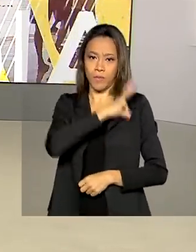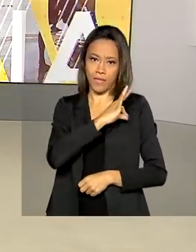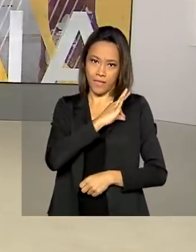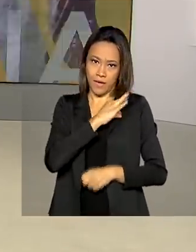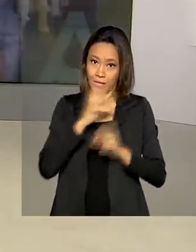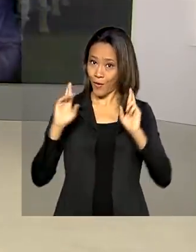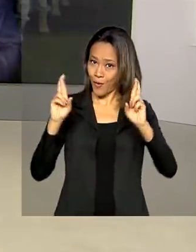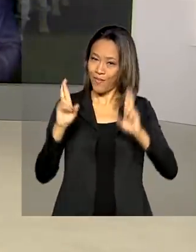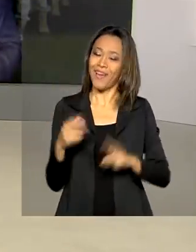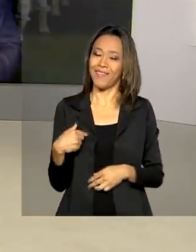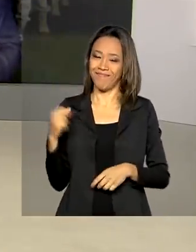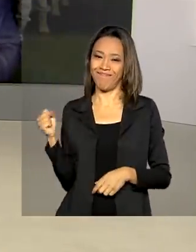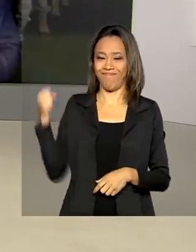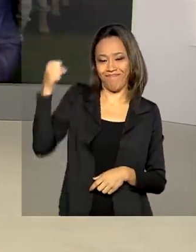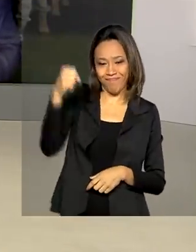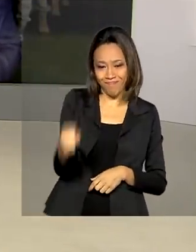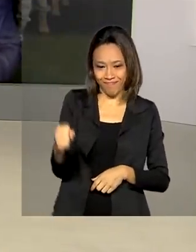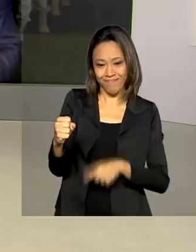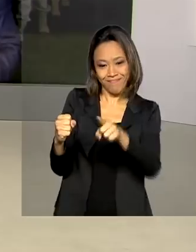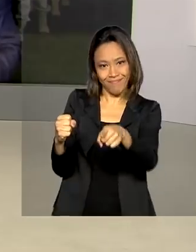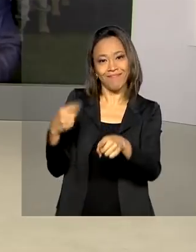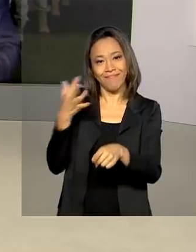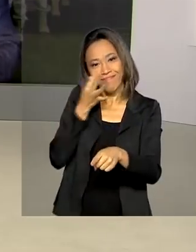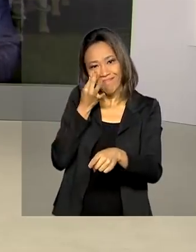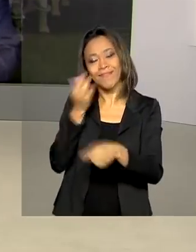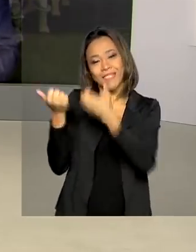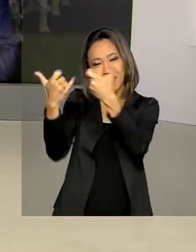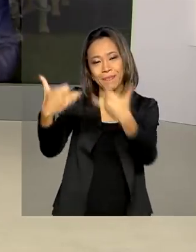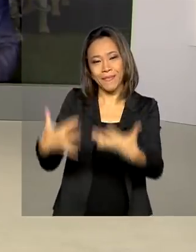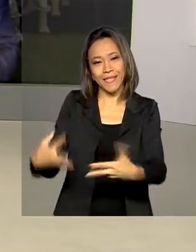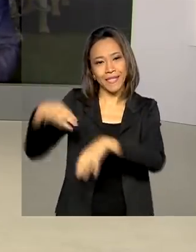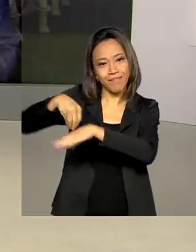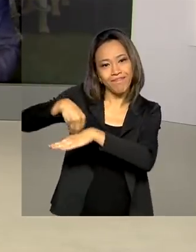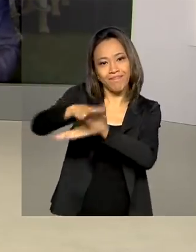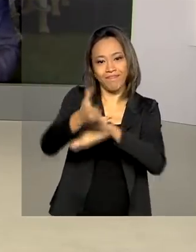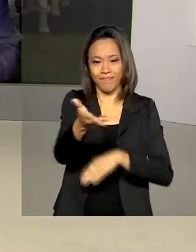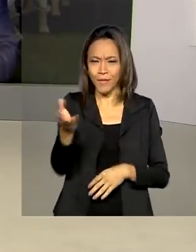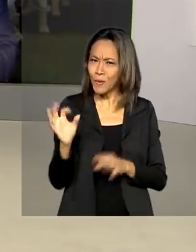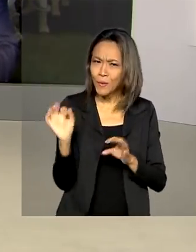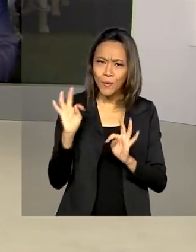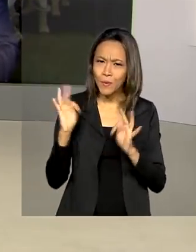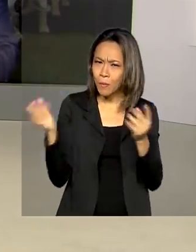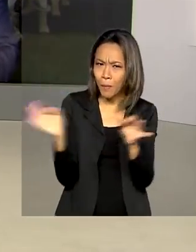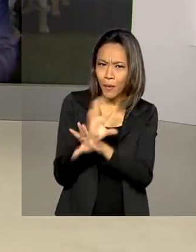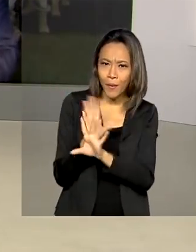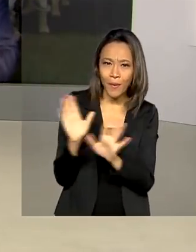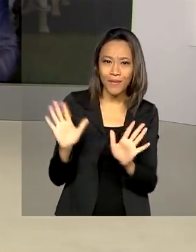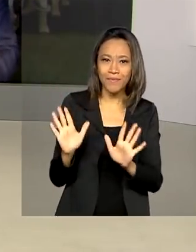Dimas Soldi está lá e traz para a gente outras informações. Tudo pronto por aí, Dimas? Bom dia.